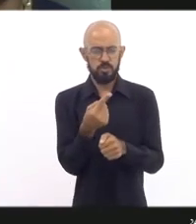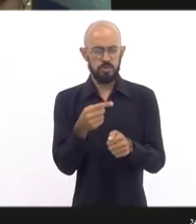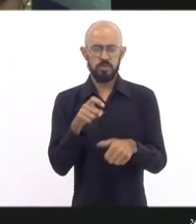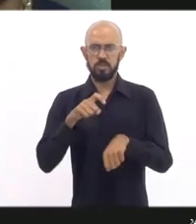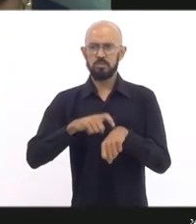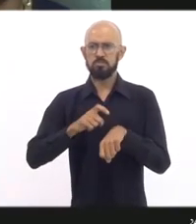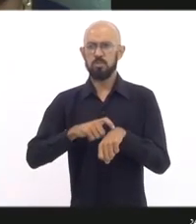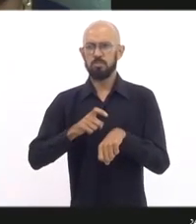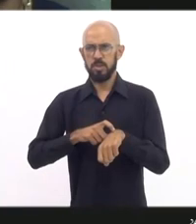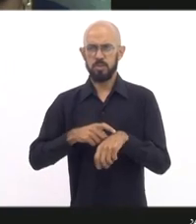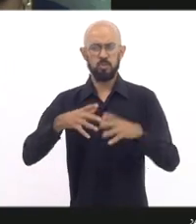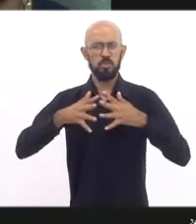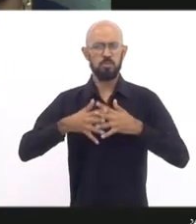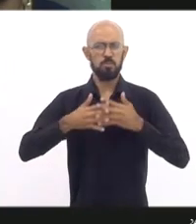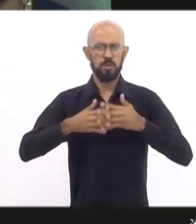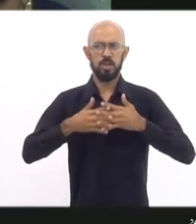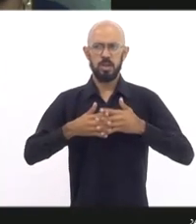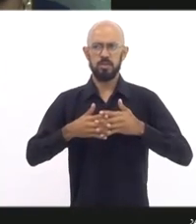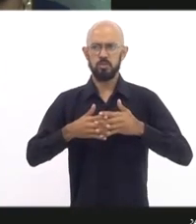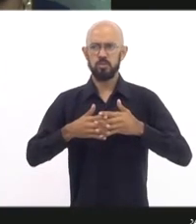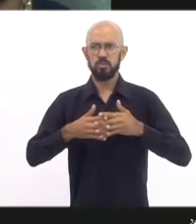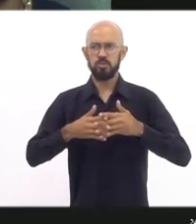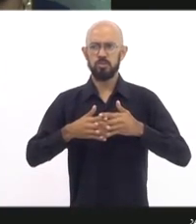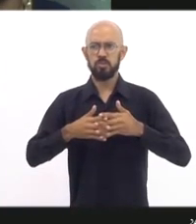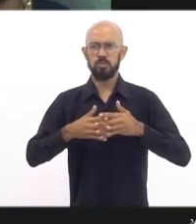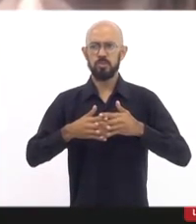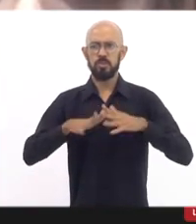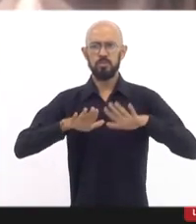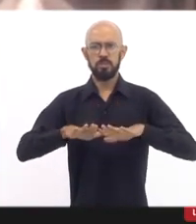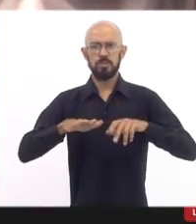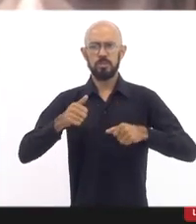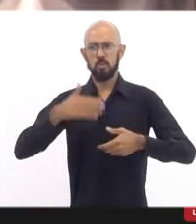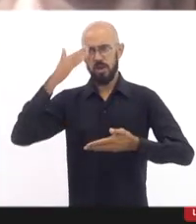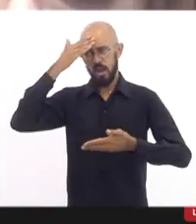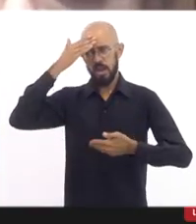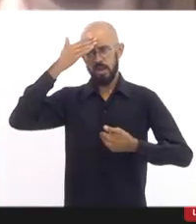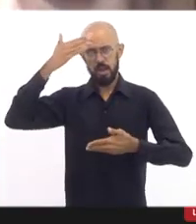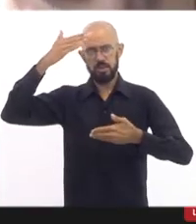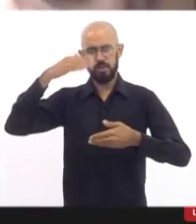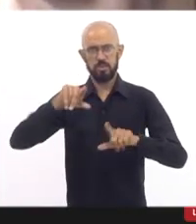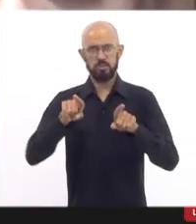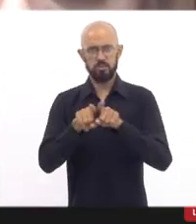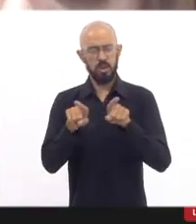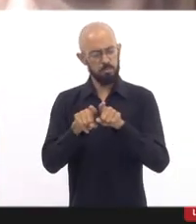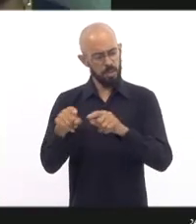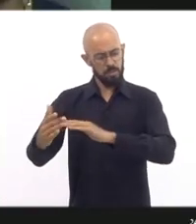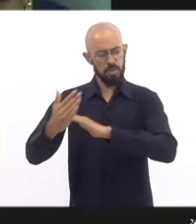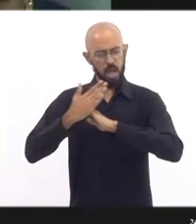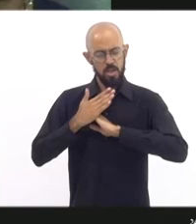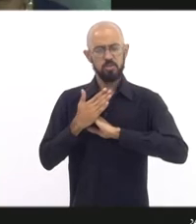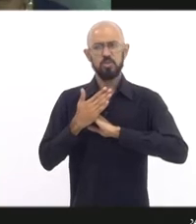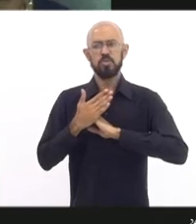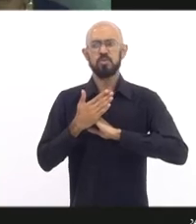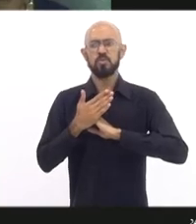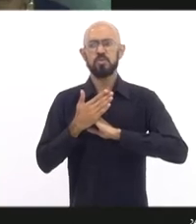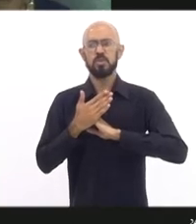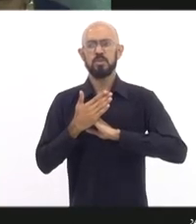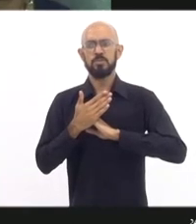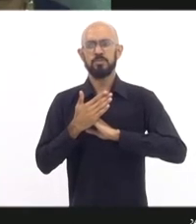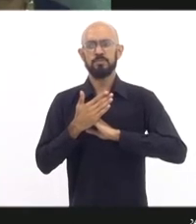um ano delicado. por favor, mas agradeço muito pela força que vocês estão nos dando. E